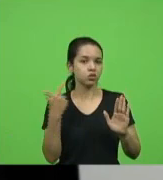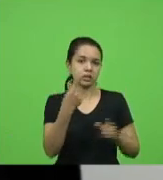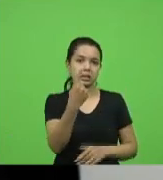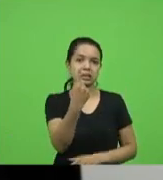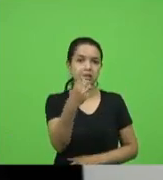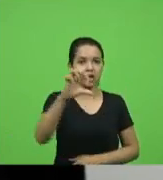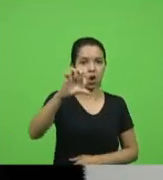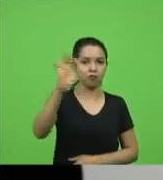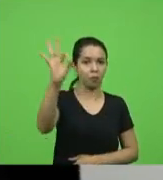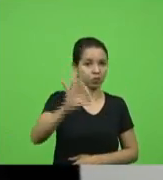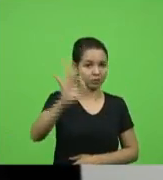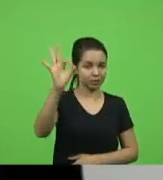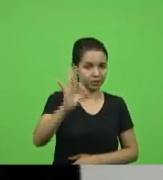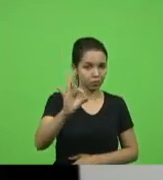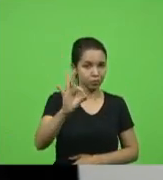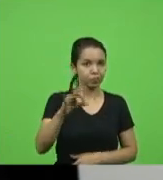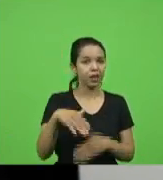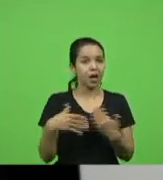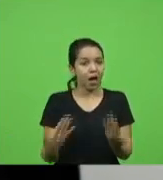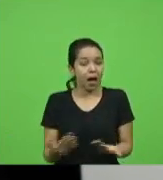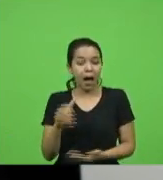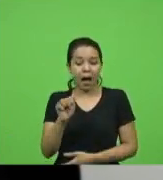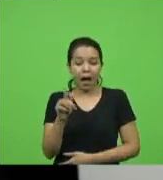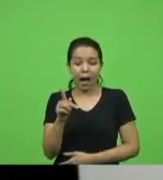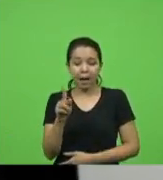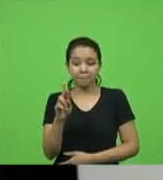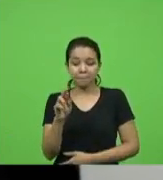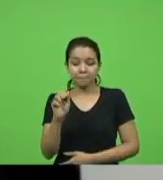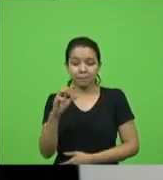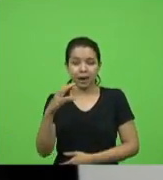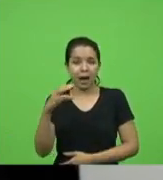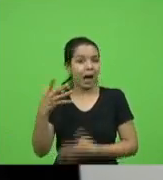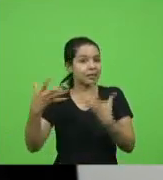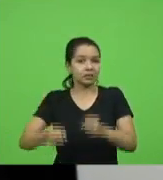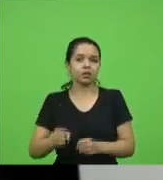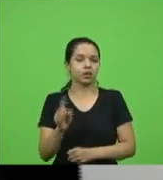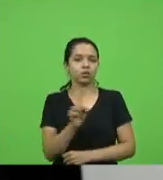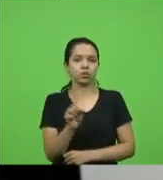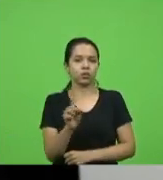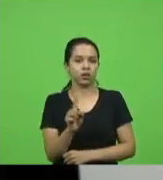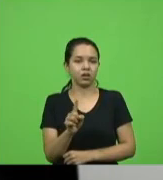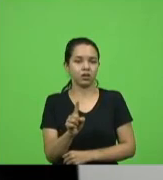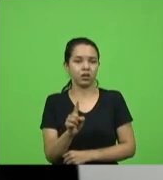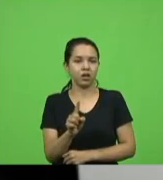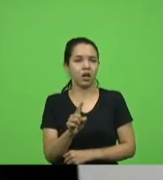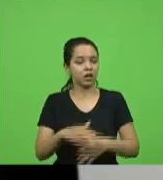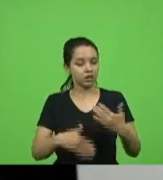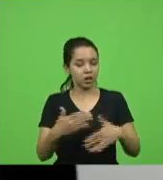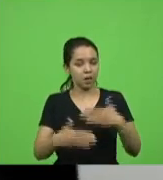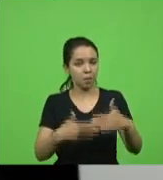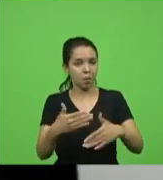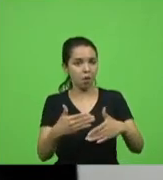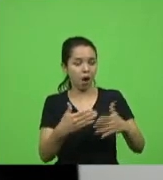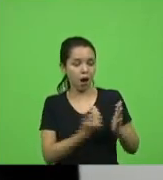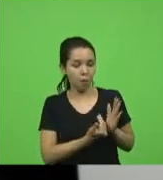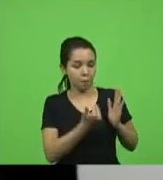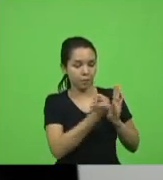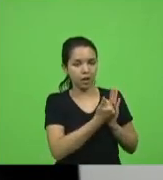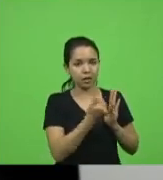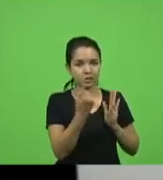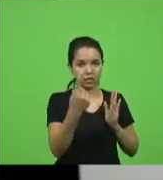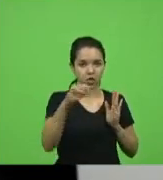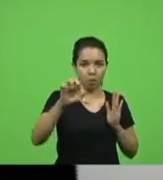e a APRASC não aceitou e aí não houve a implementação de 19%